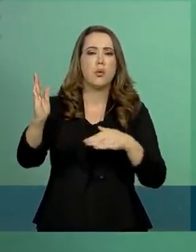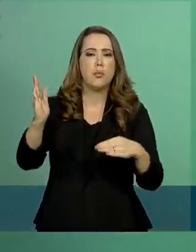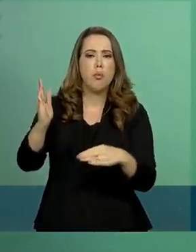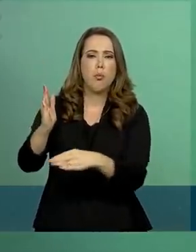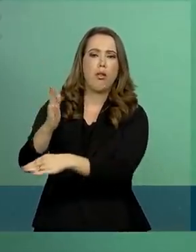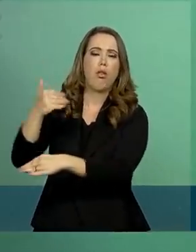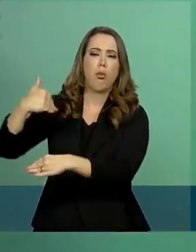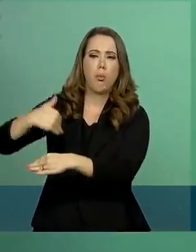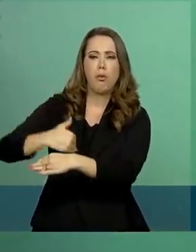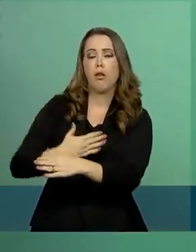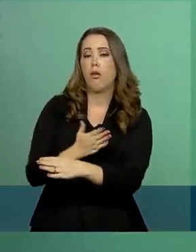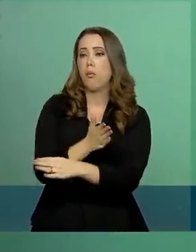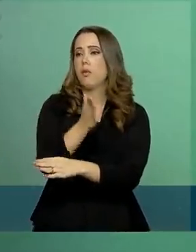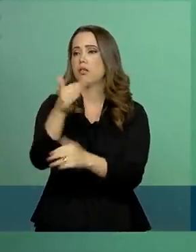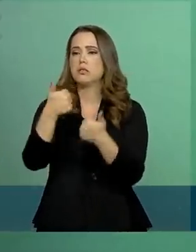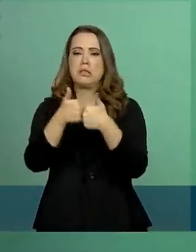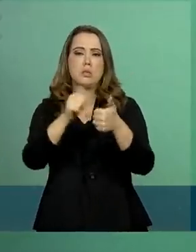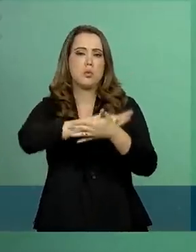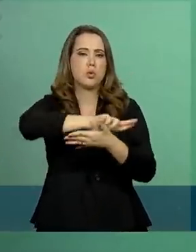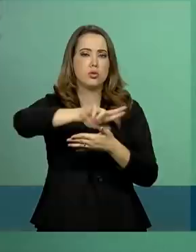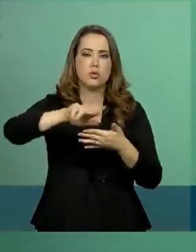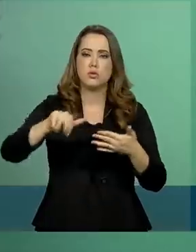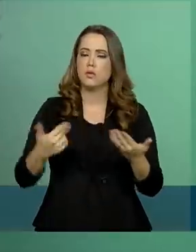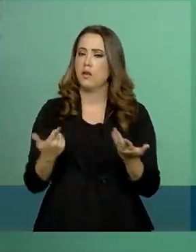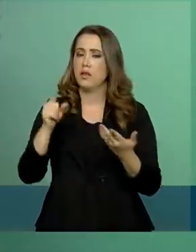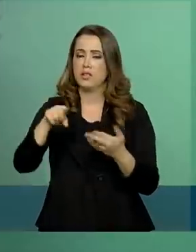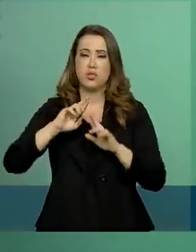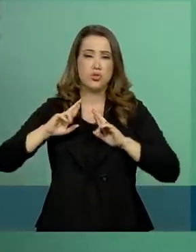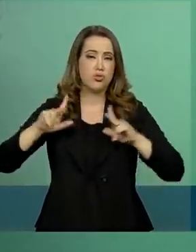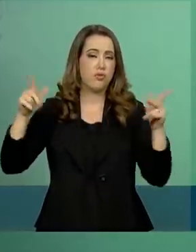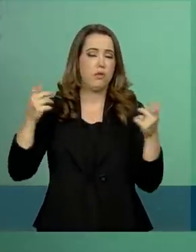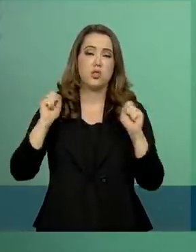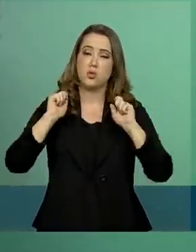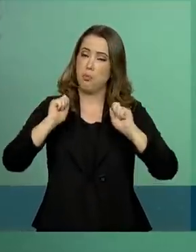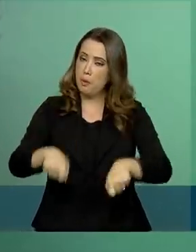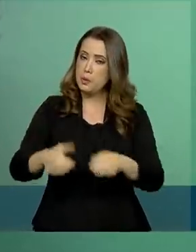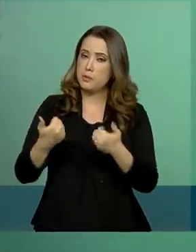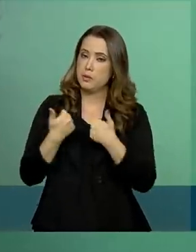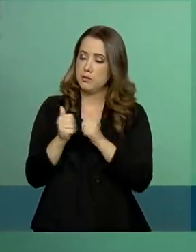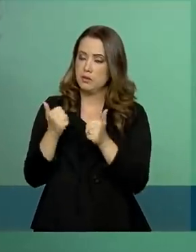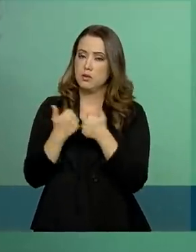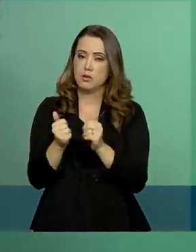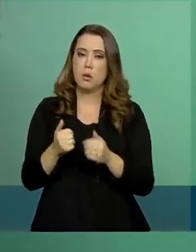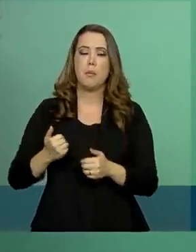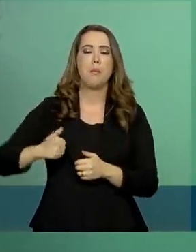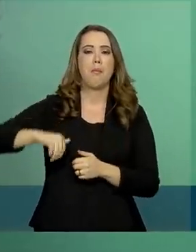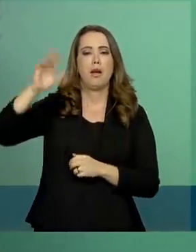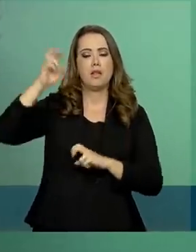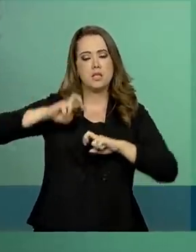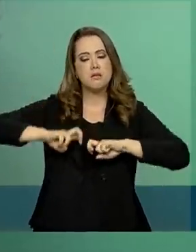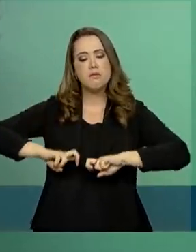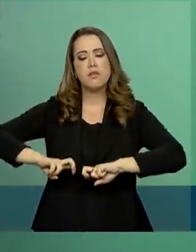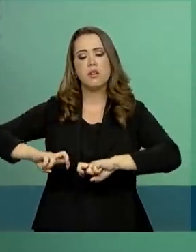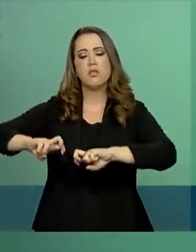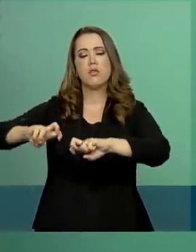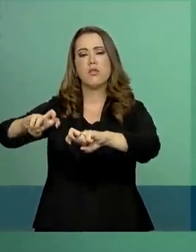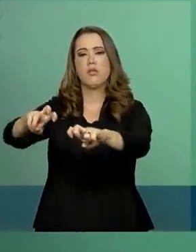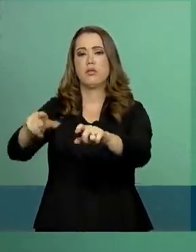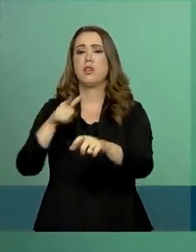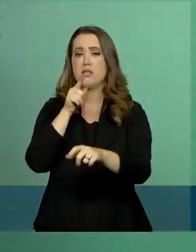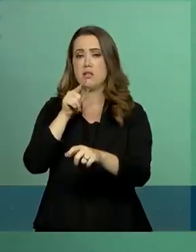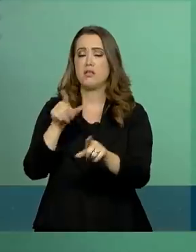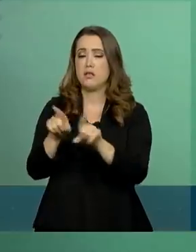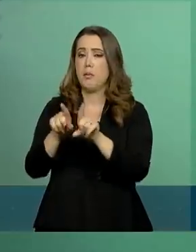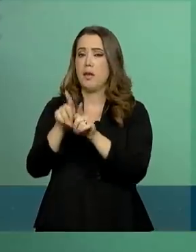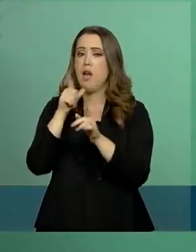agrícola, com a diversificação da matriz de transporte, aumentando a participação das ferrovias e hidrovias.